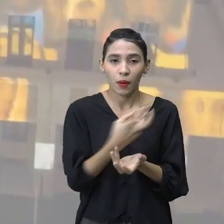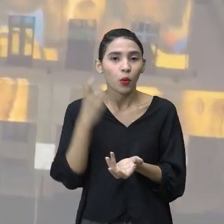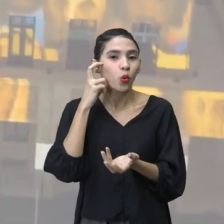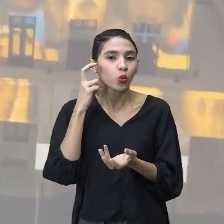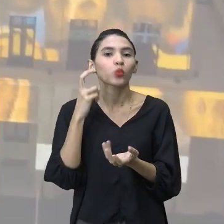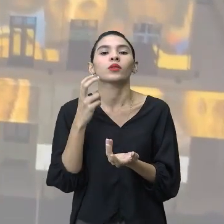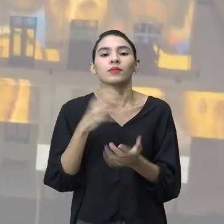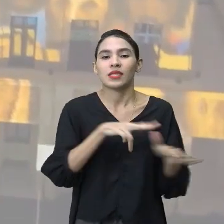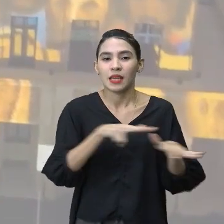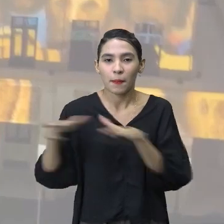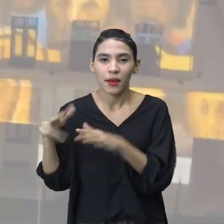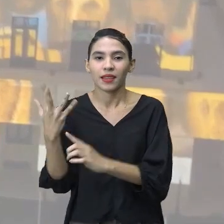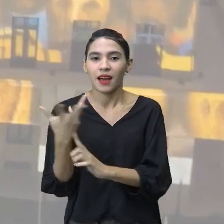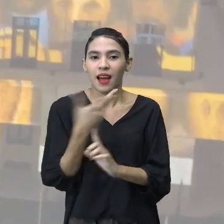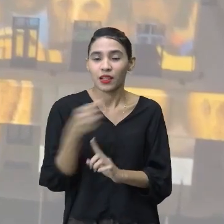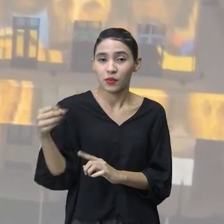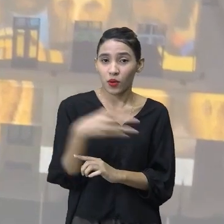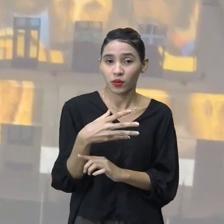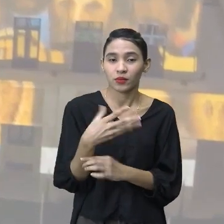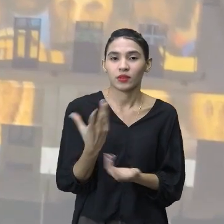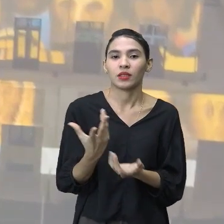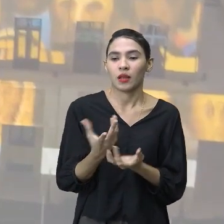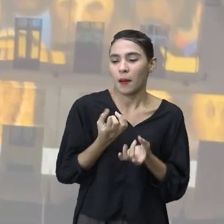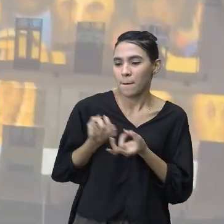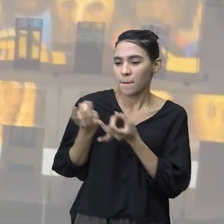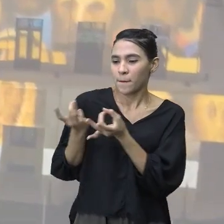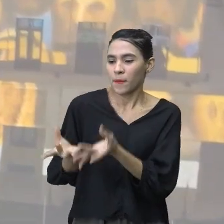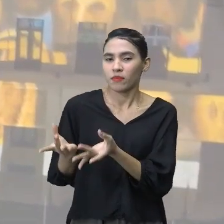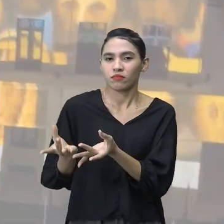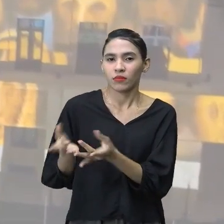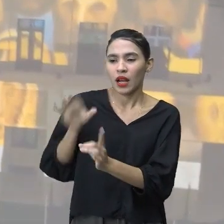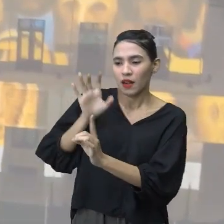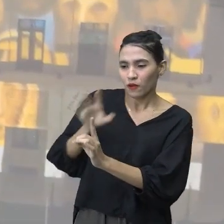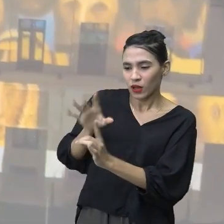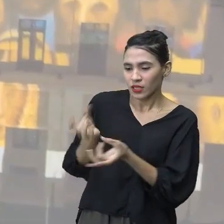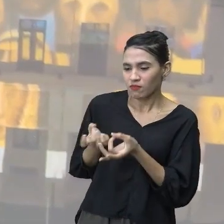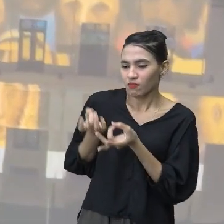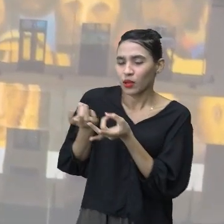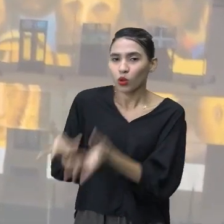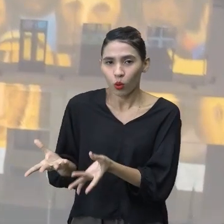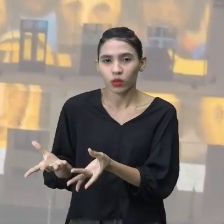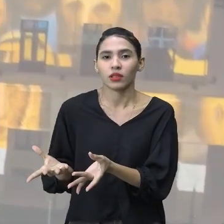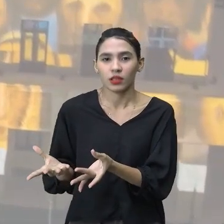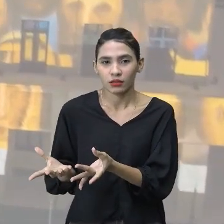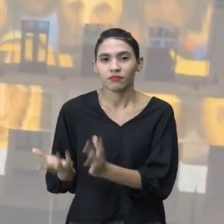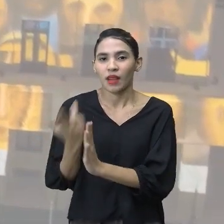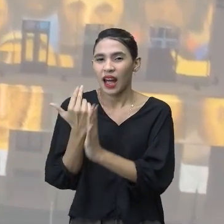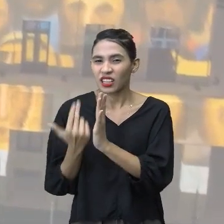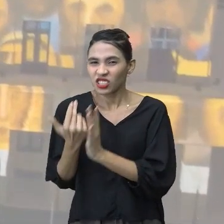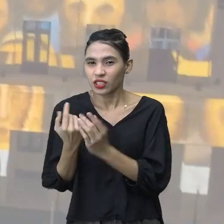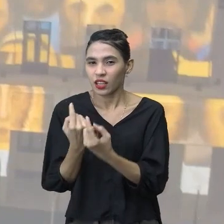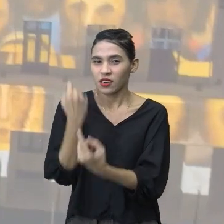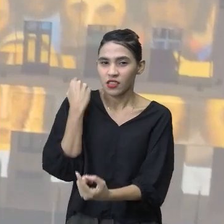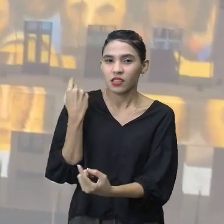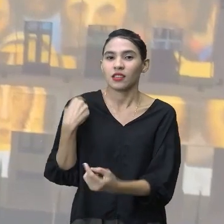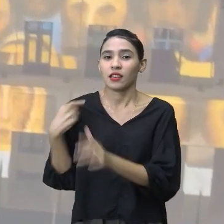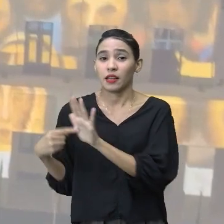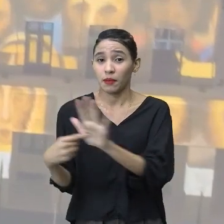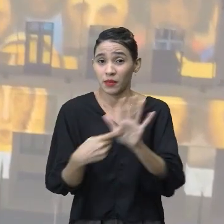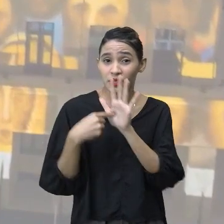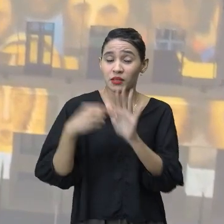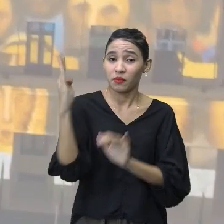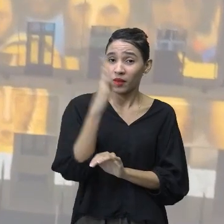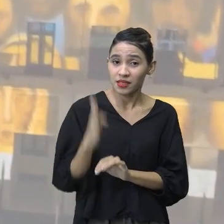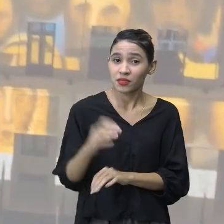de Arte Moderna. O Brasil abandona aquela influência cultural, artística, e mostra que o Brasil